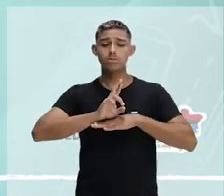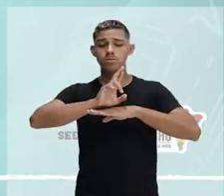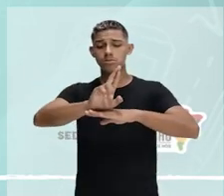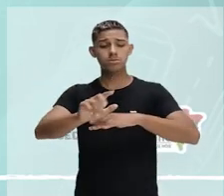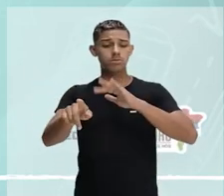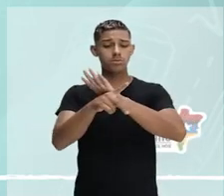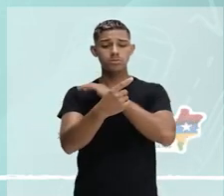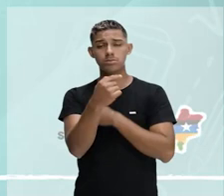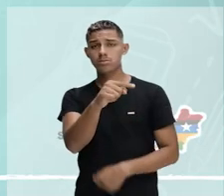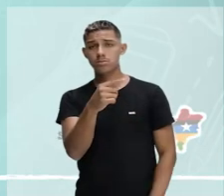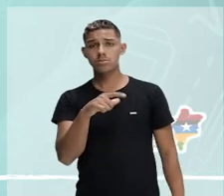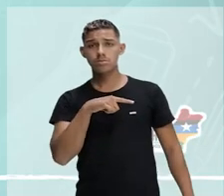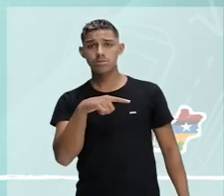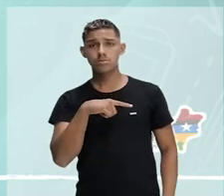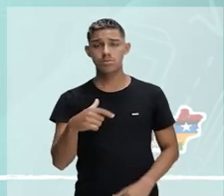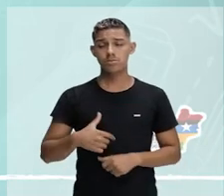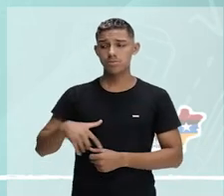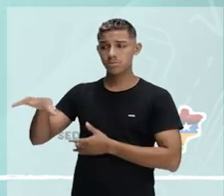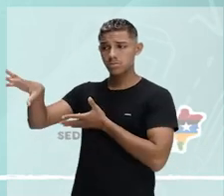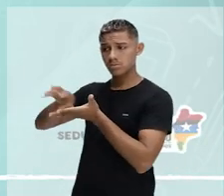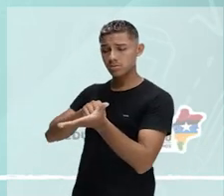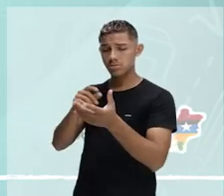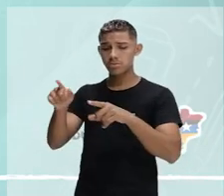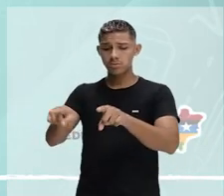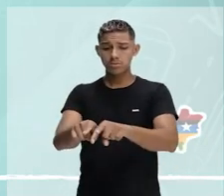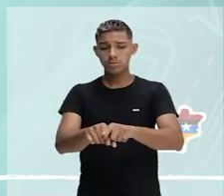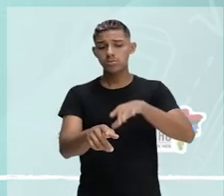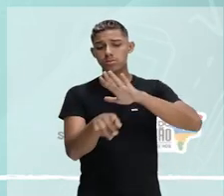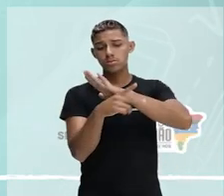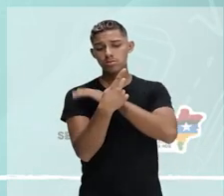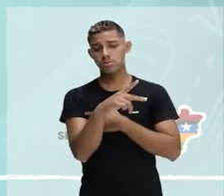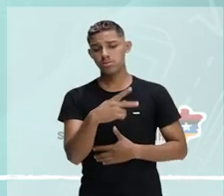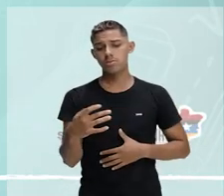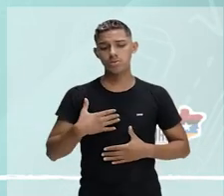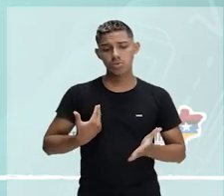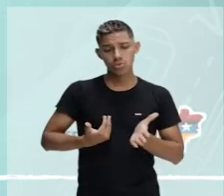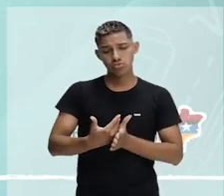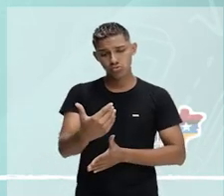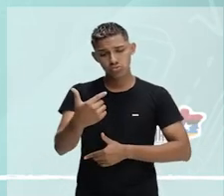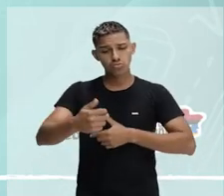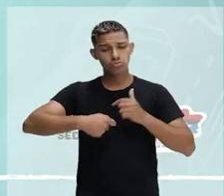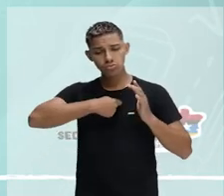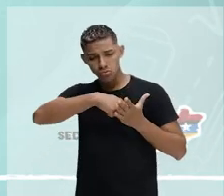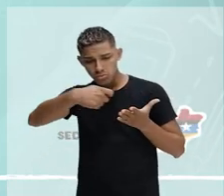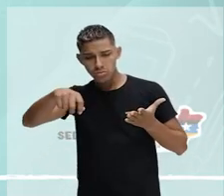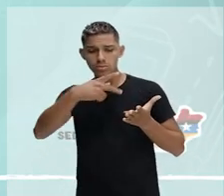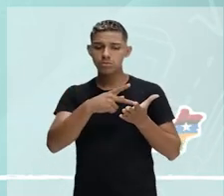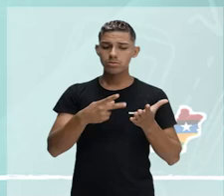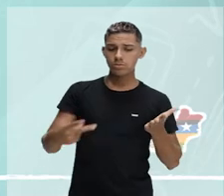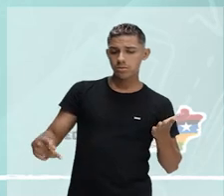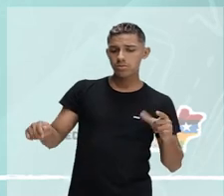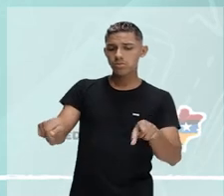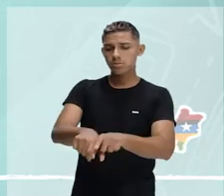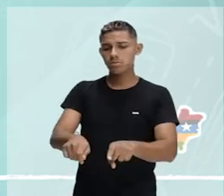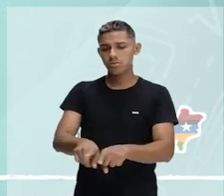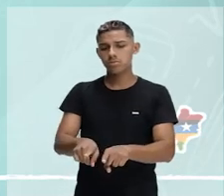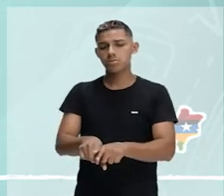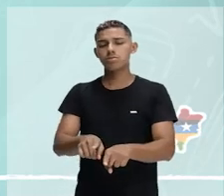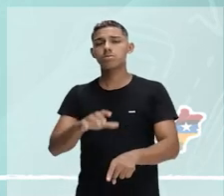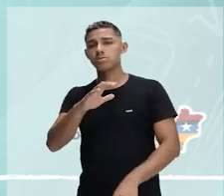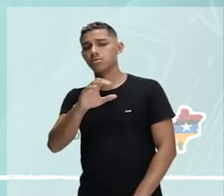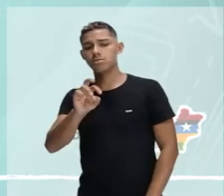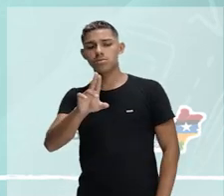Patativa do Açaré como uma inspiração. Foi por conta do Patativa que ele começou a escrever os seus poemas, a escrever os seus cordéis.